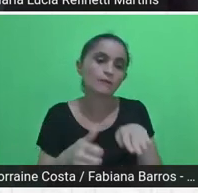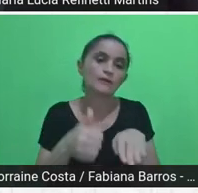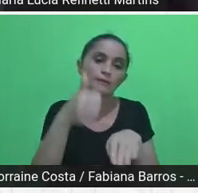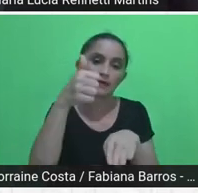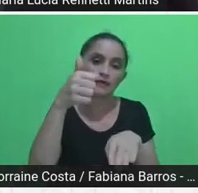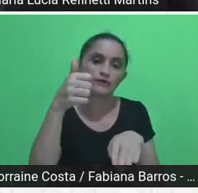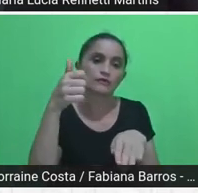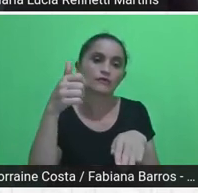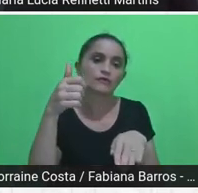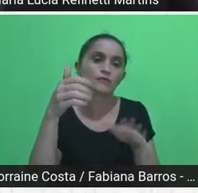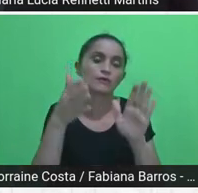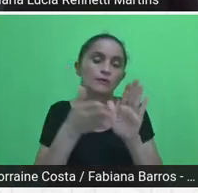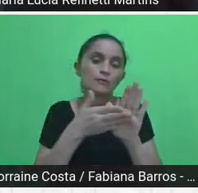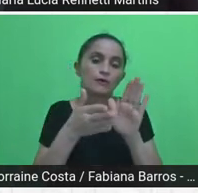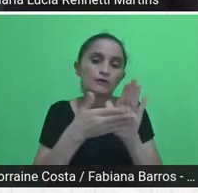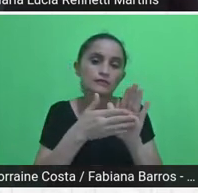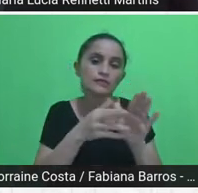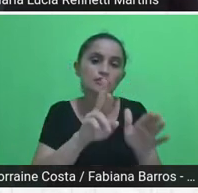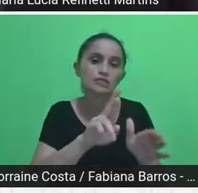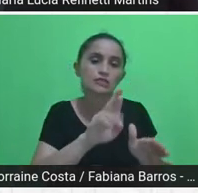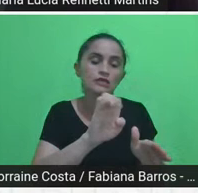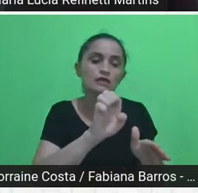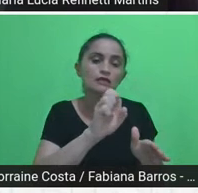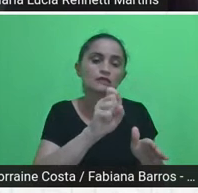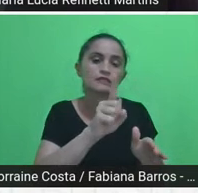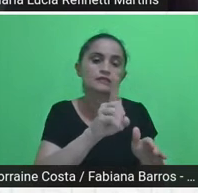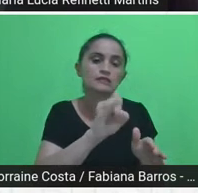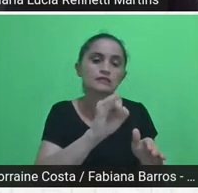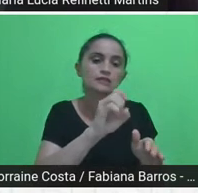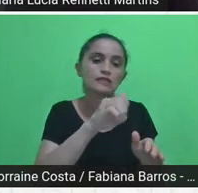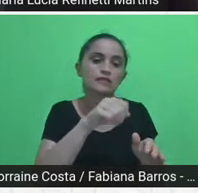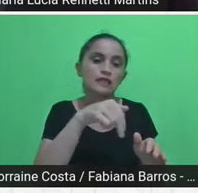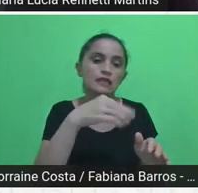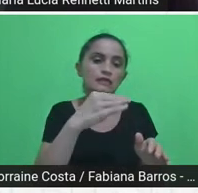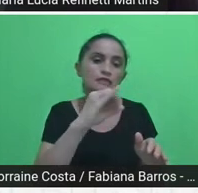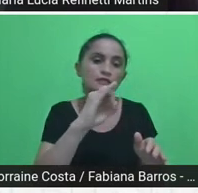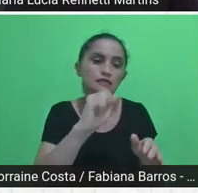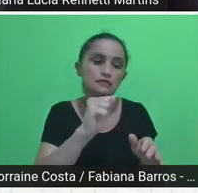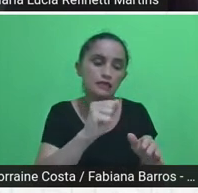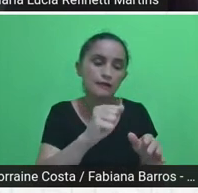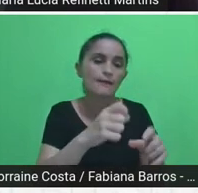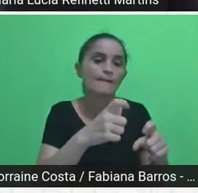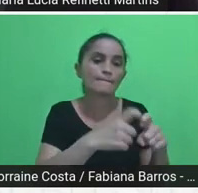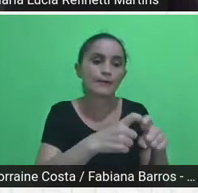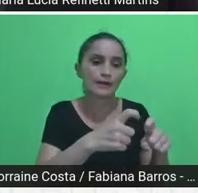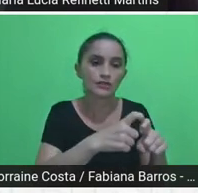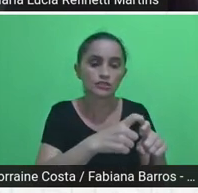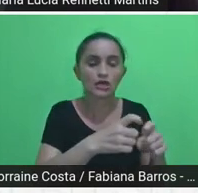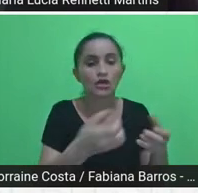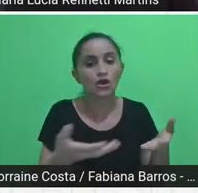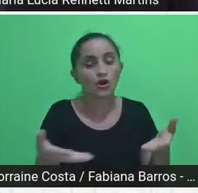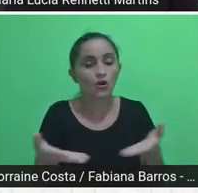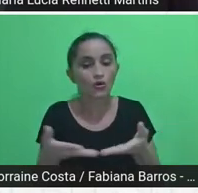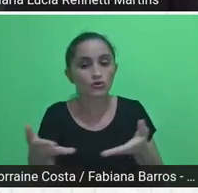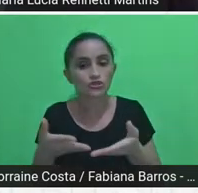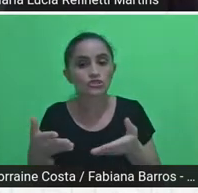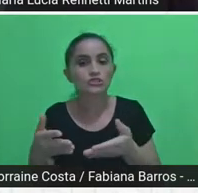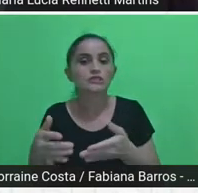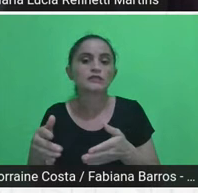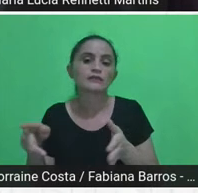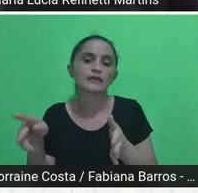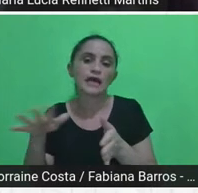hoje, hoje, a residência multiprofissional tem 5.200 horas, mais ou menos,